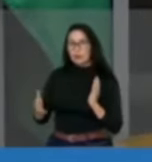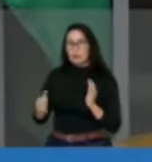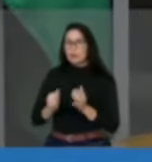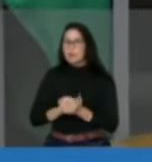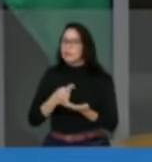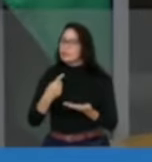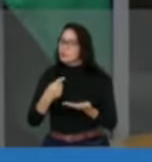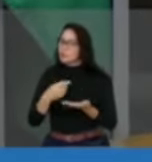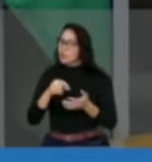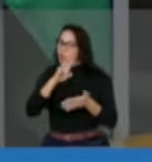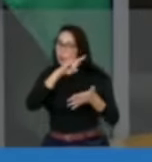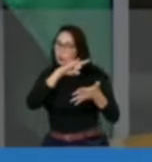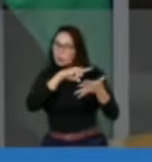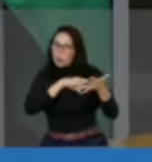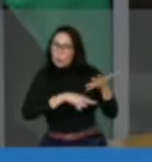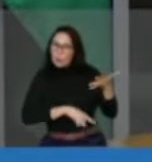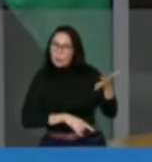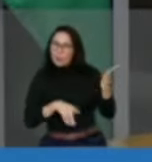Polícia Federal.